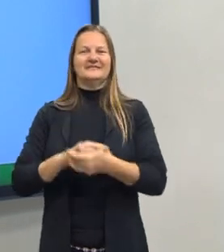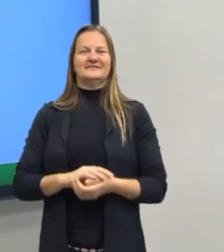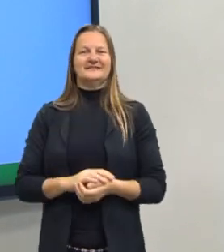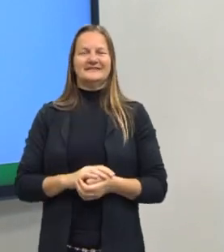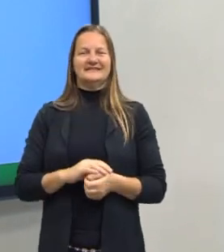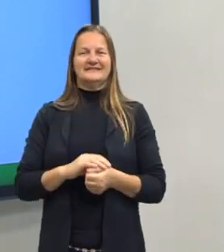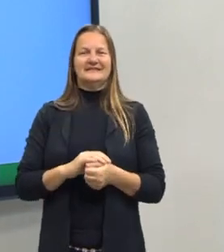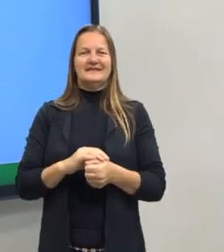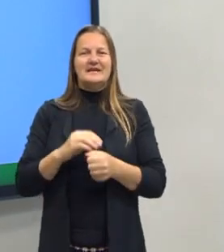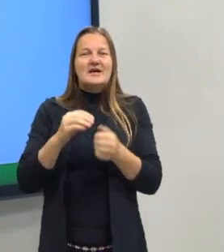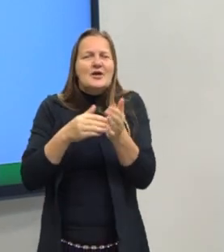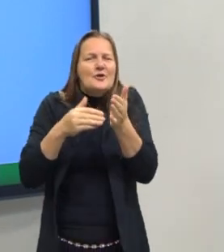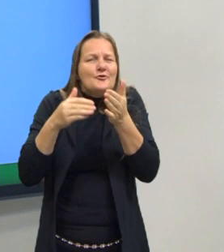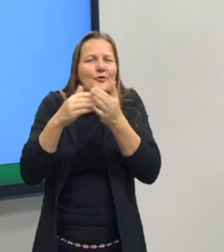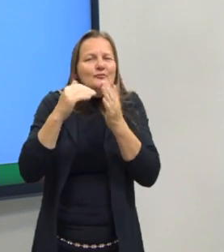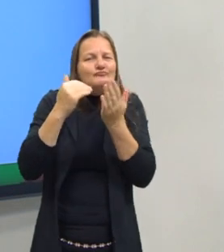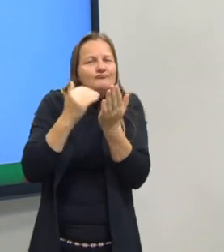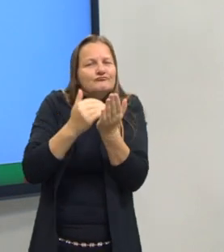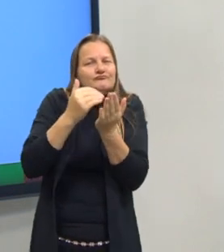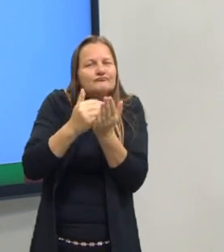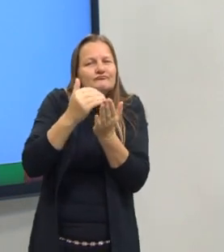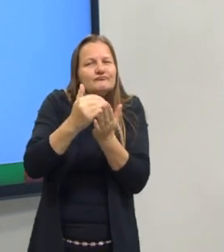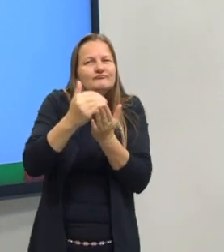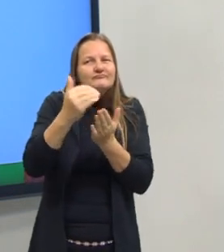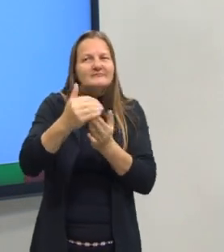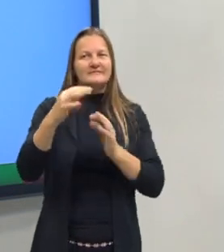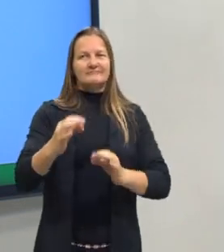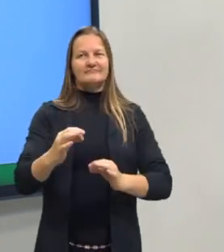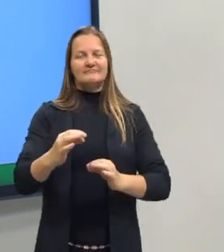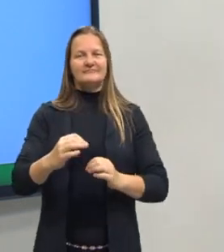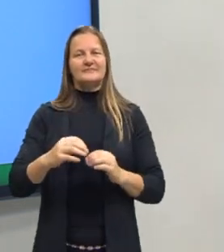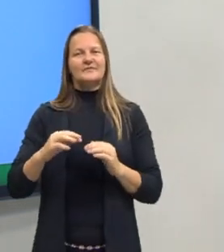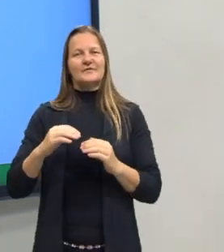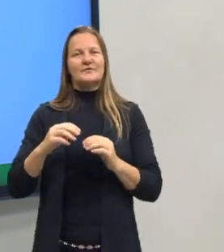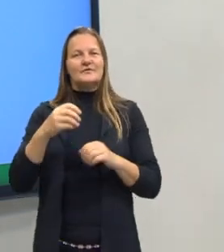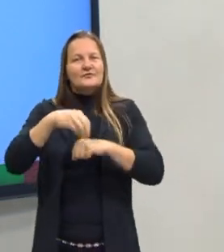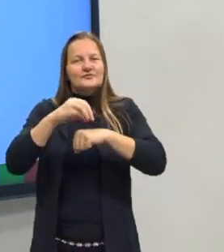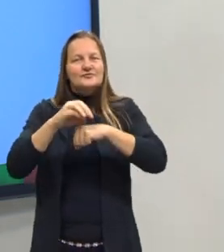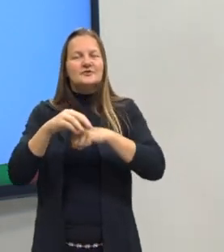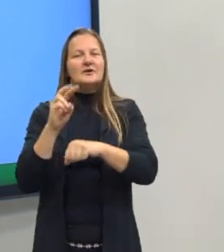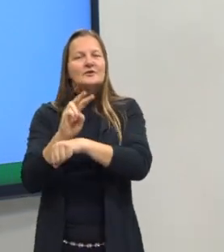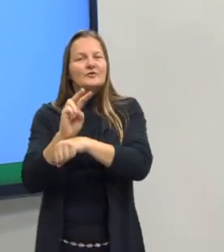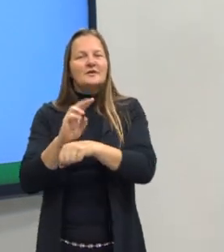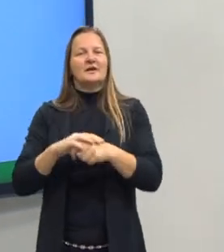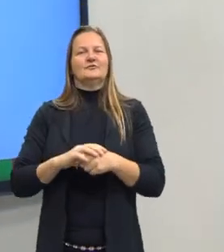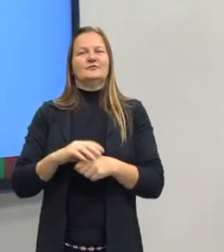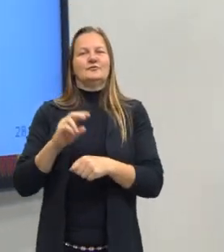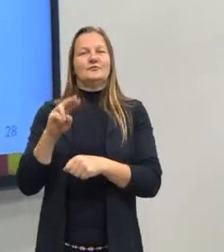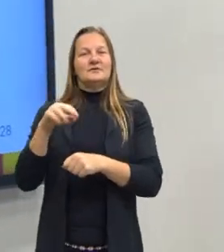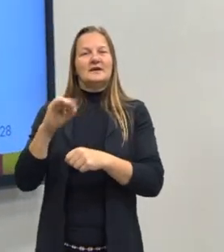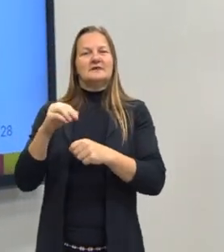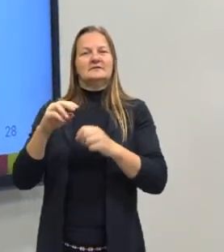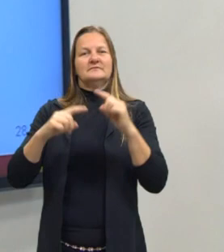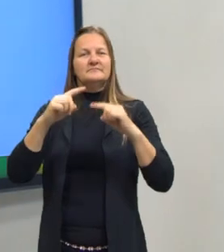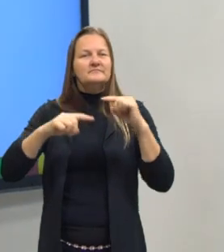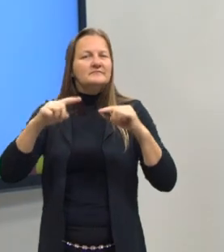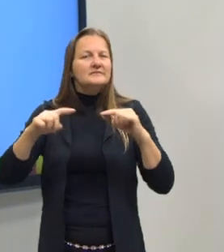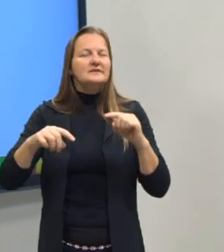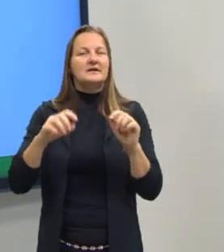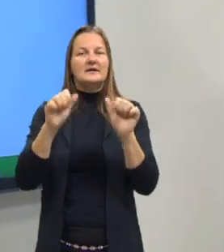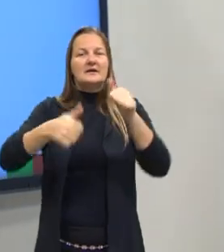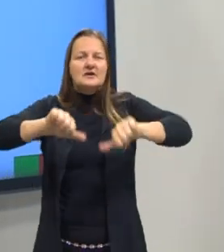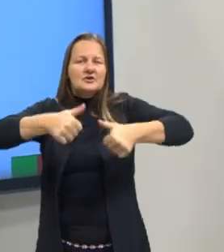se fizer todos os passos, todo o passo a passo que eu passei para vocês ali, de cuidar as unidades, cuidar as variáveis, cuidar a